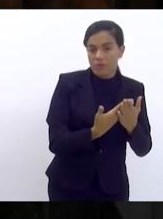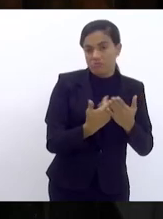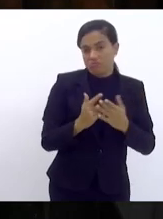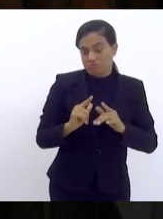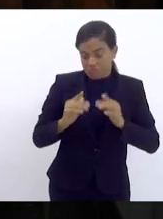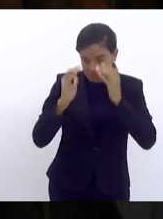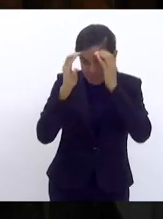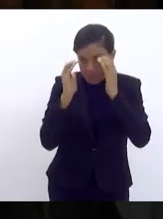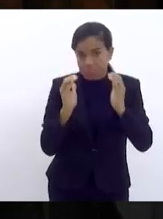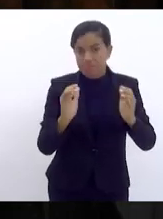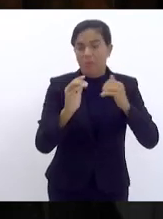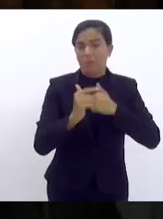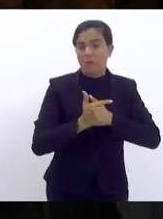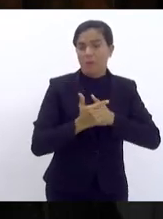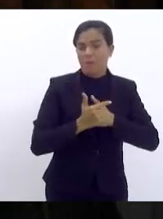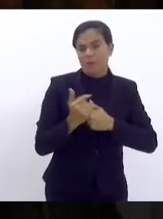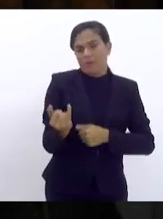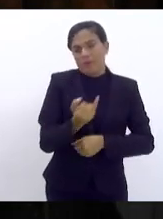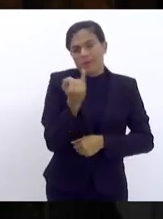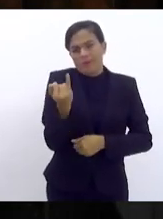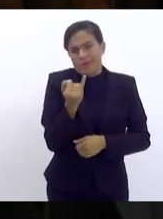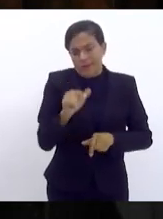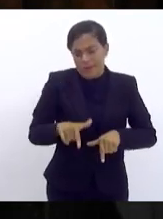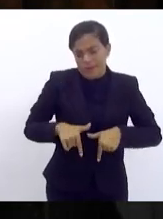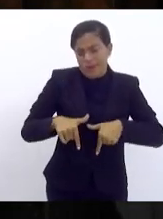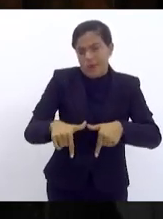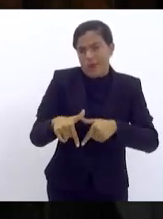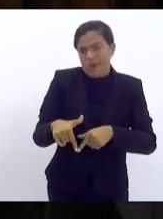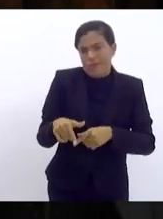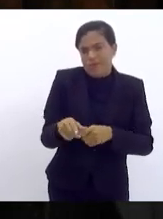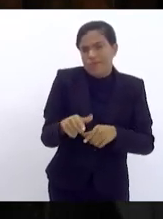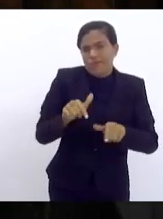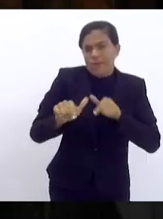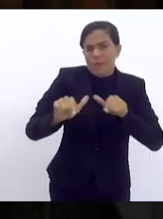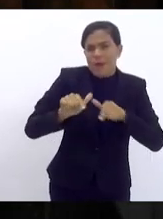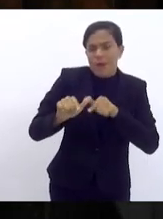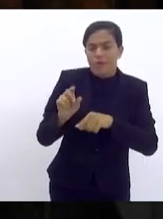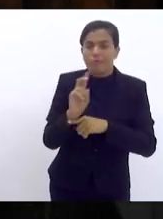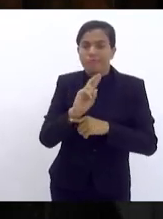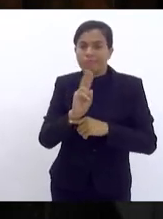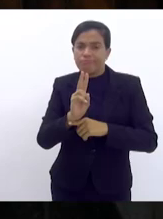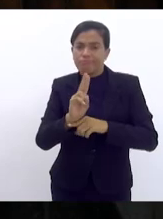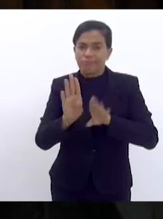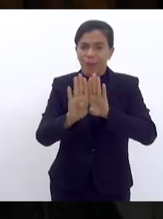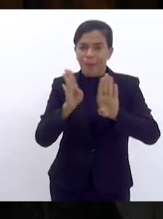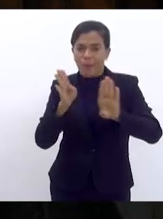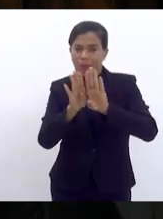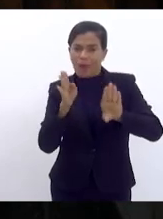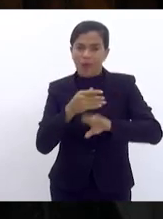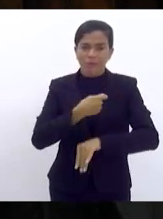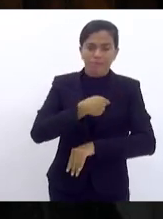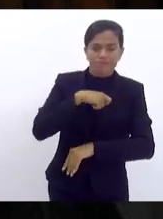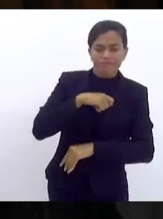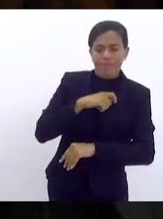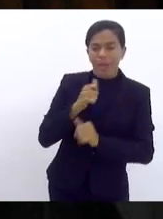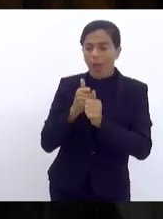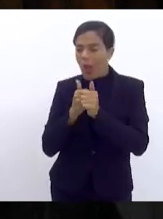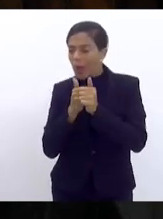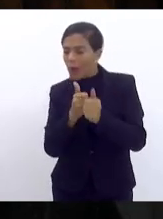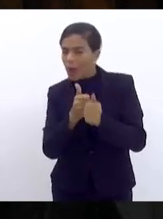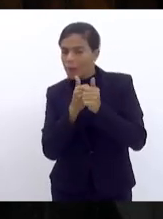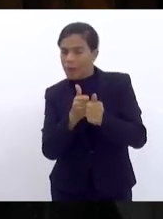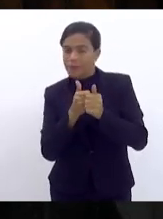extremamente importante atuando na portaria fazendo a fiscalização e acompanhamento